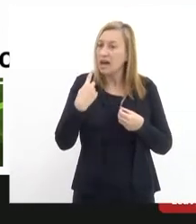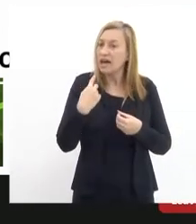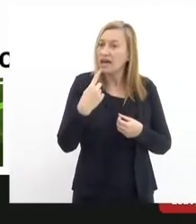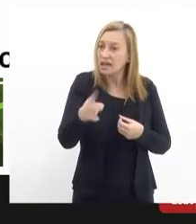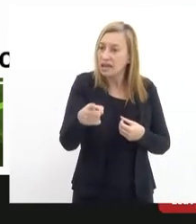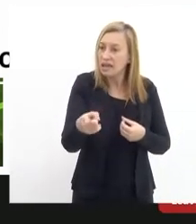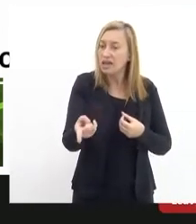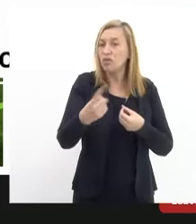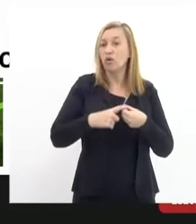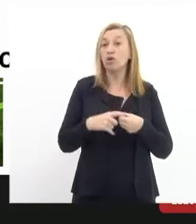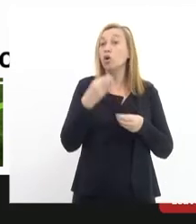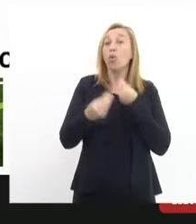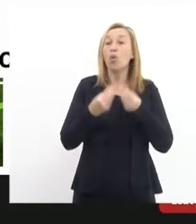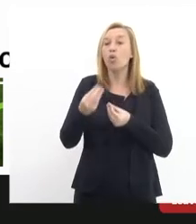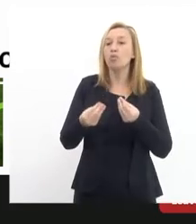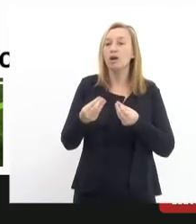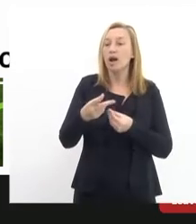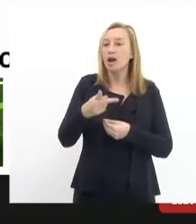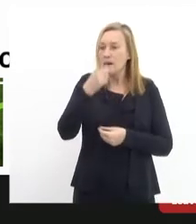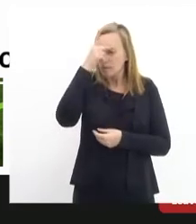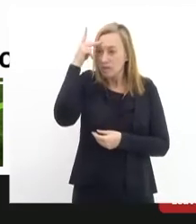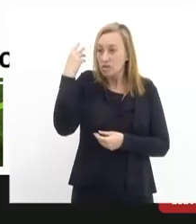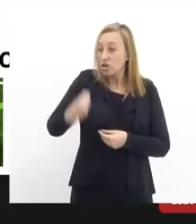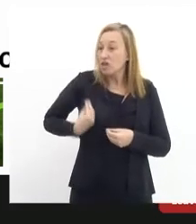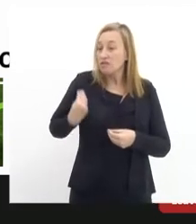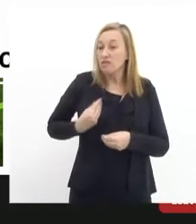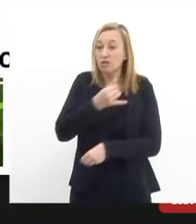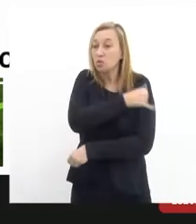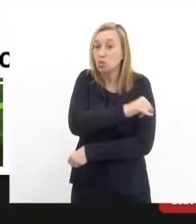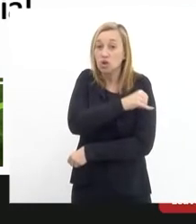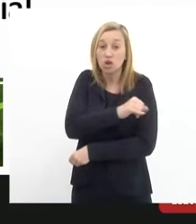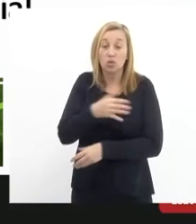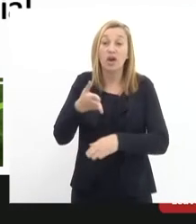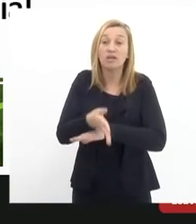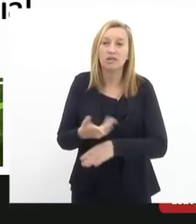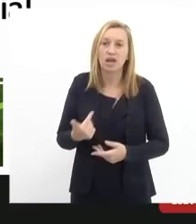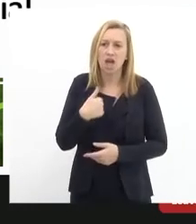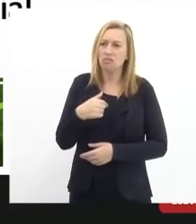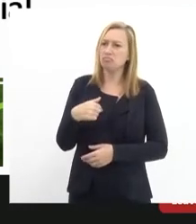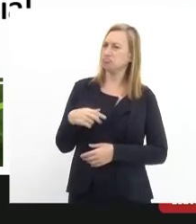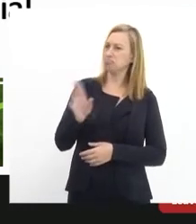Então, como é que entra o morador nesse bonde? Então, o bonde não usa o bonde. Vamos adiante.